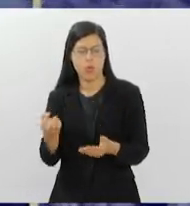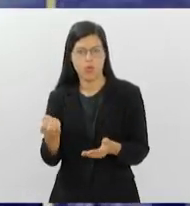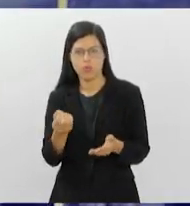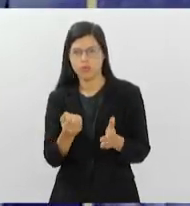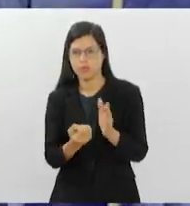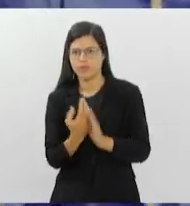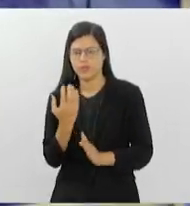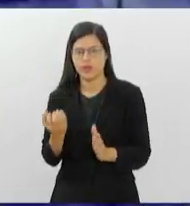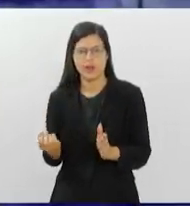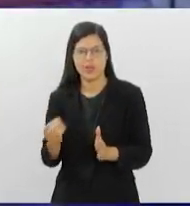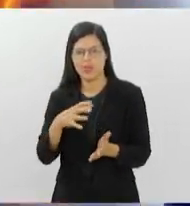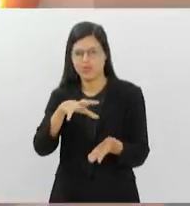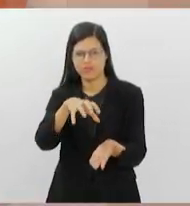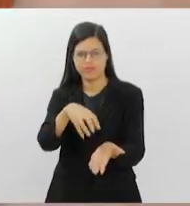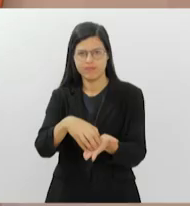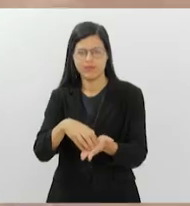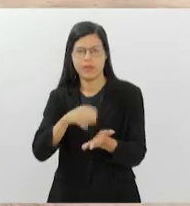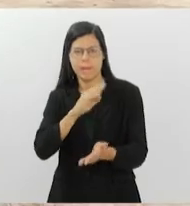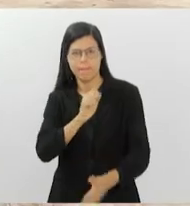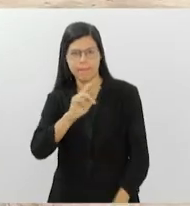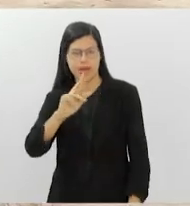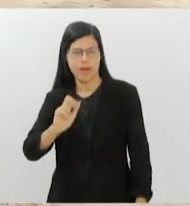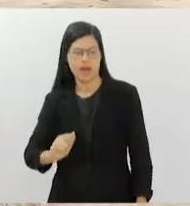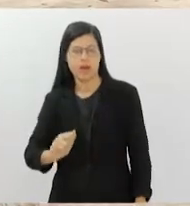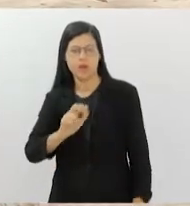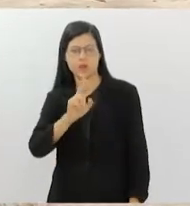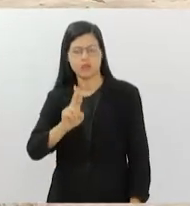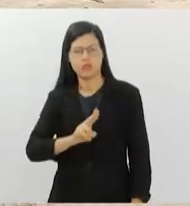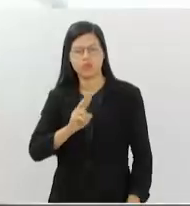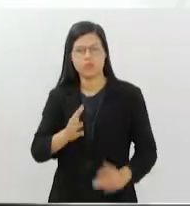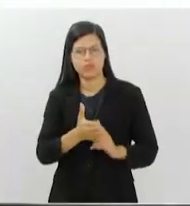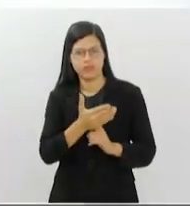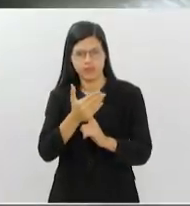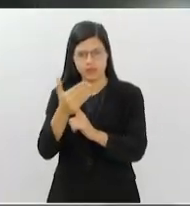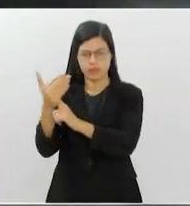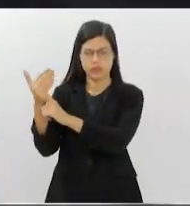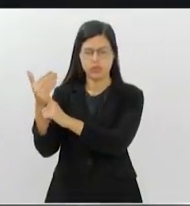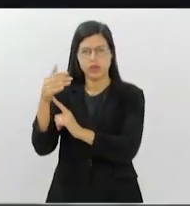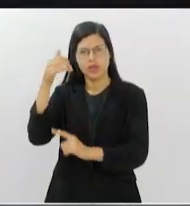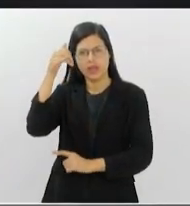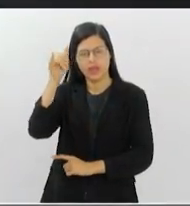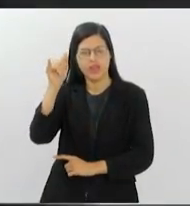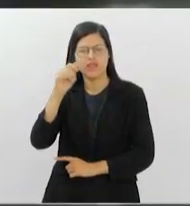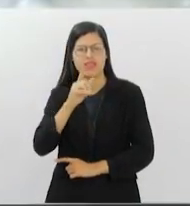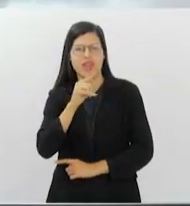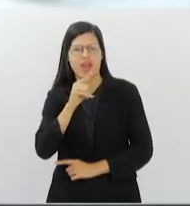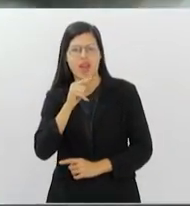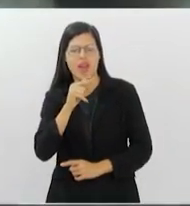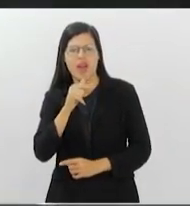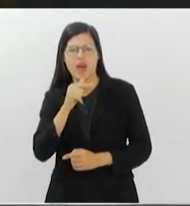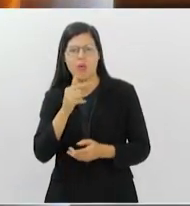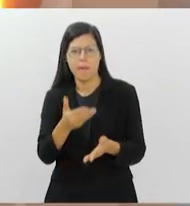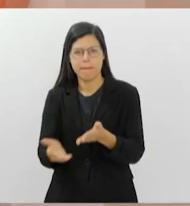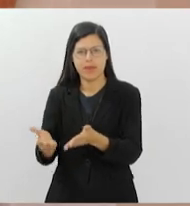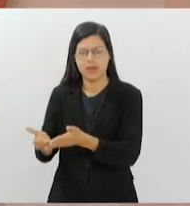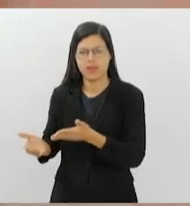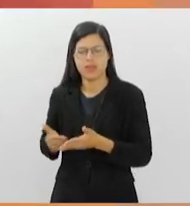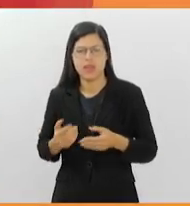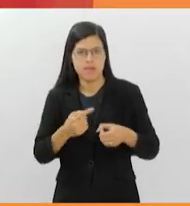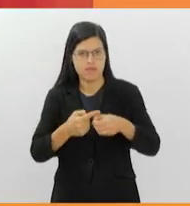atendimento na Barra da Tijuca. O uso de tecnologias vem evitando desperdício de água em municípios fluminenses.